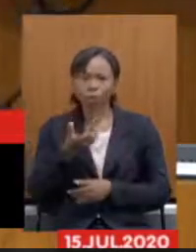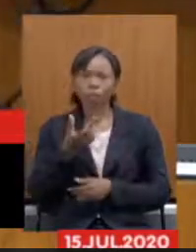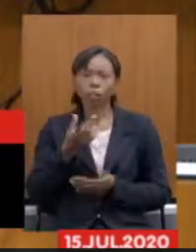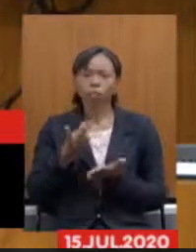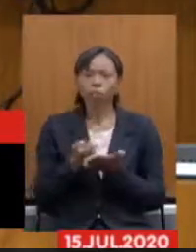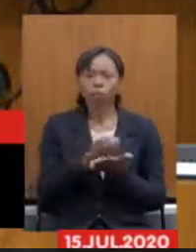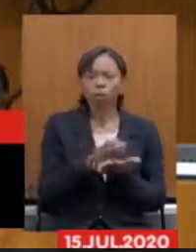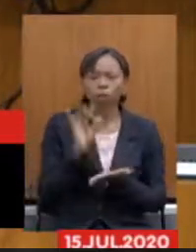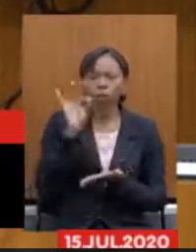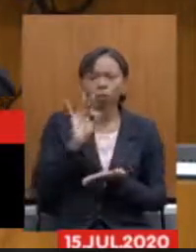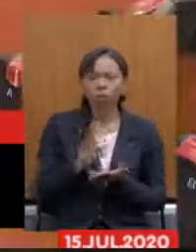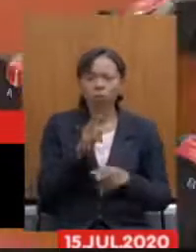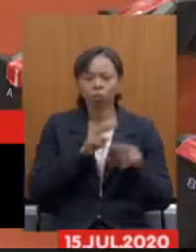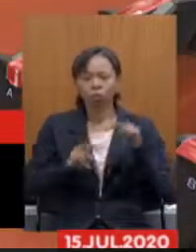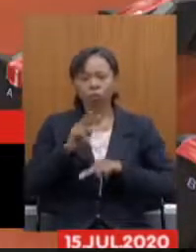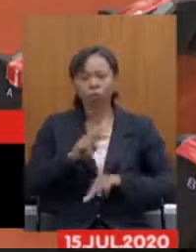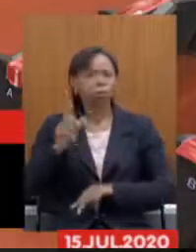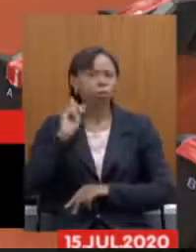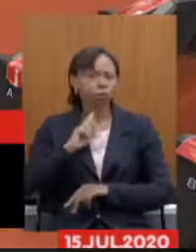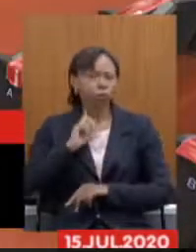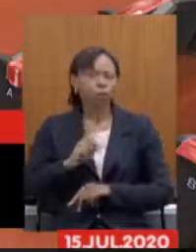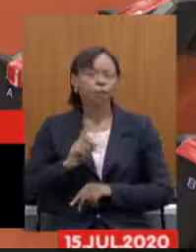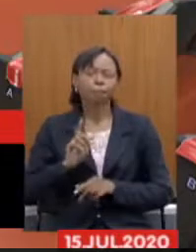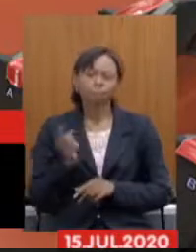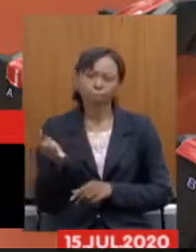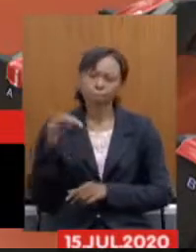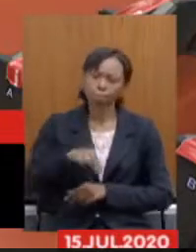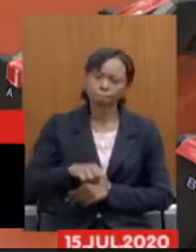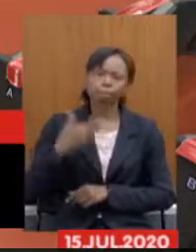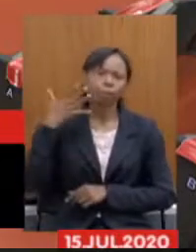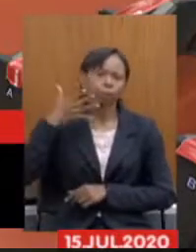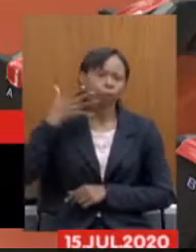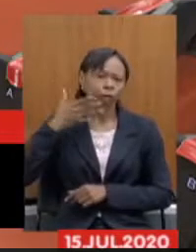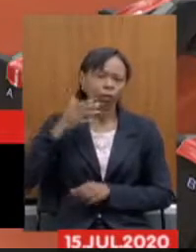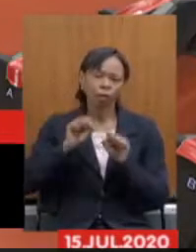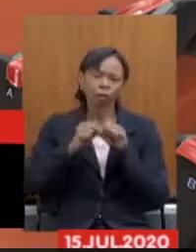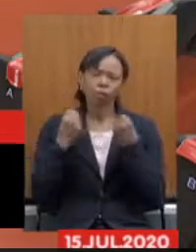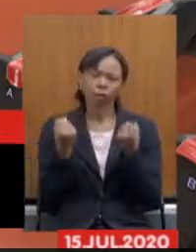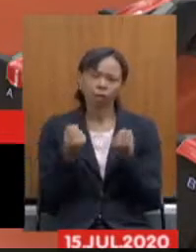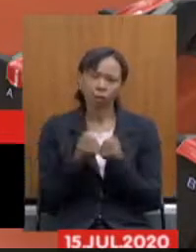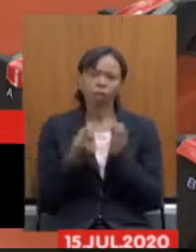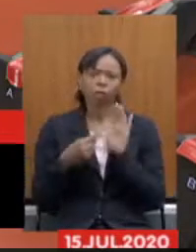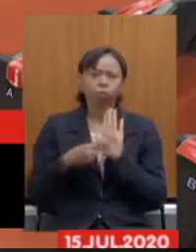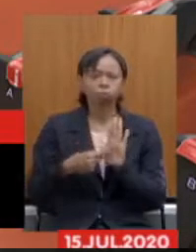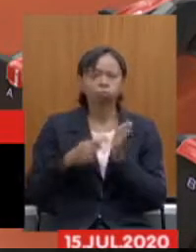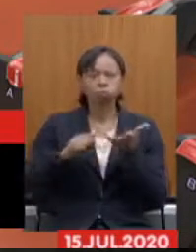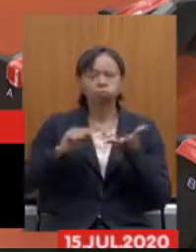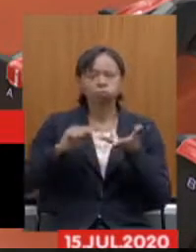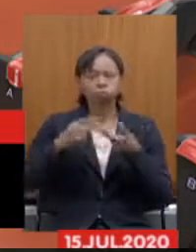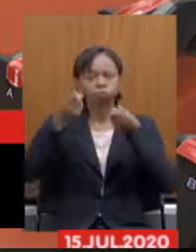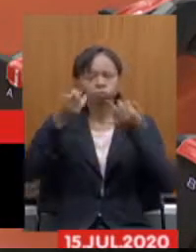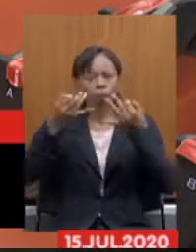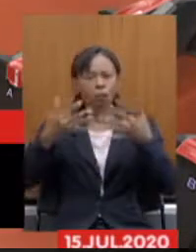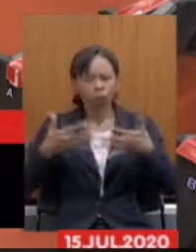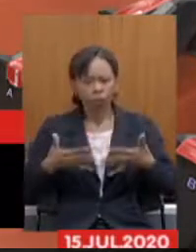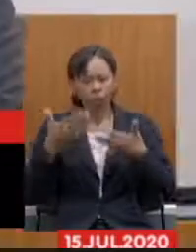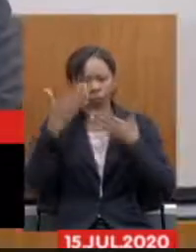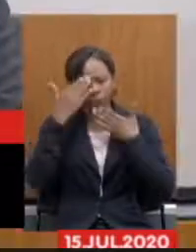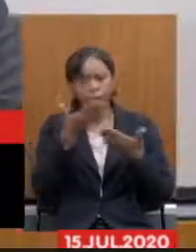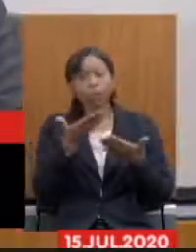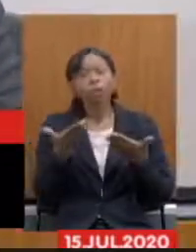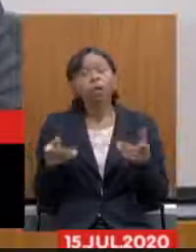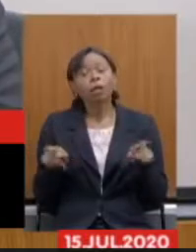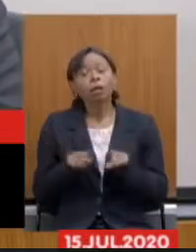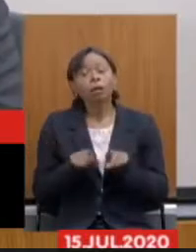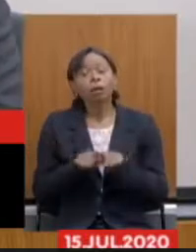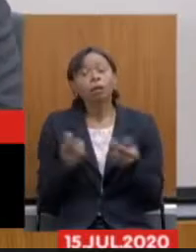Musicalização e Arrecadação de Minas Gerais pela disponibilidade em participar deste seminário e pela exposição que acaba de proferir com a palavra